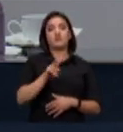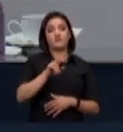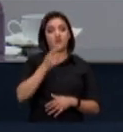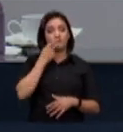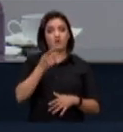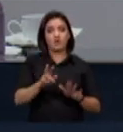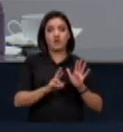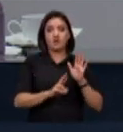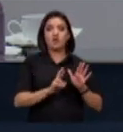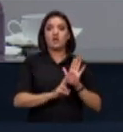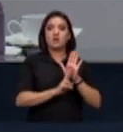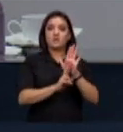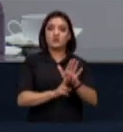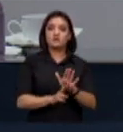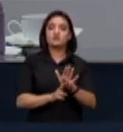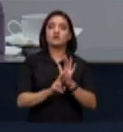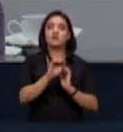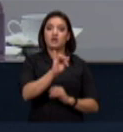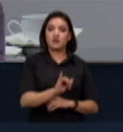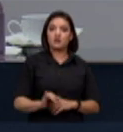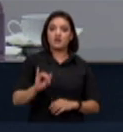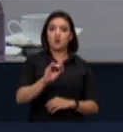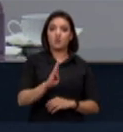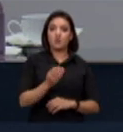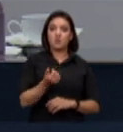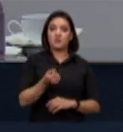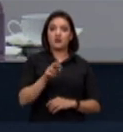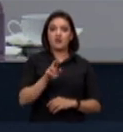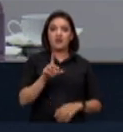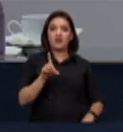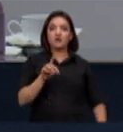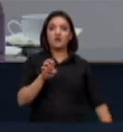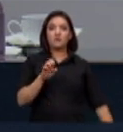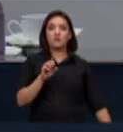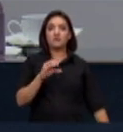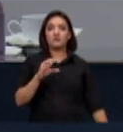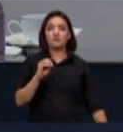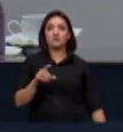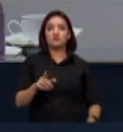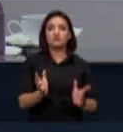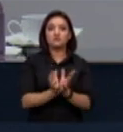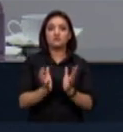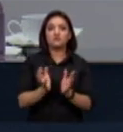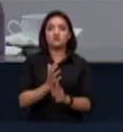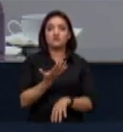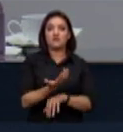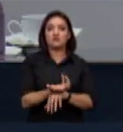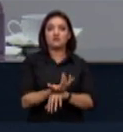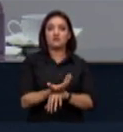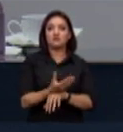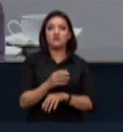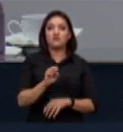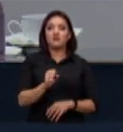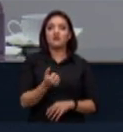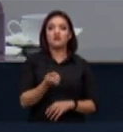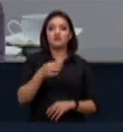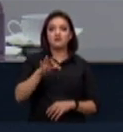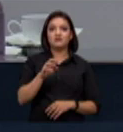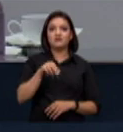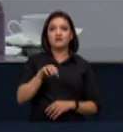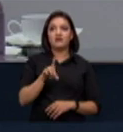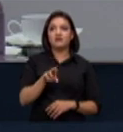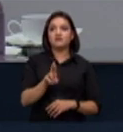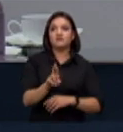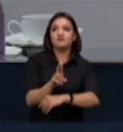Unibanco o Banco Bradesco e o Grupo Santander com a palavra doutor Cândido Botelho Brasher